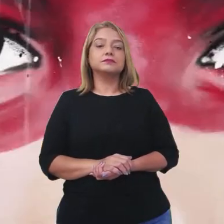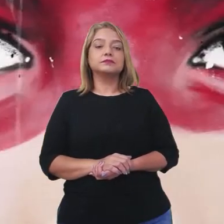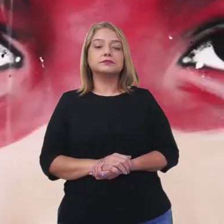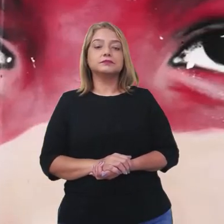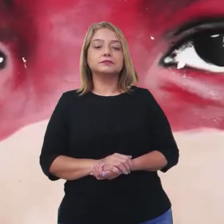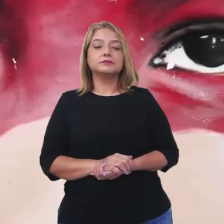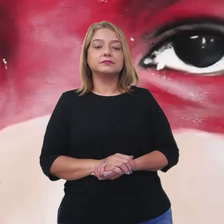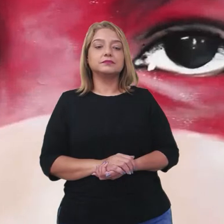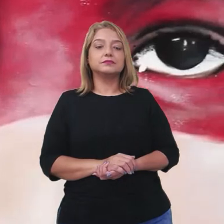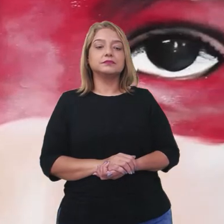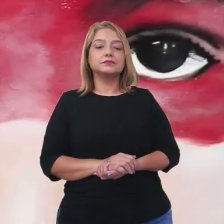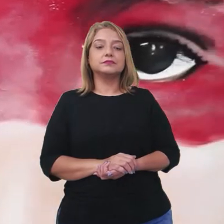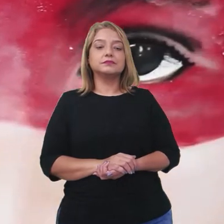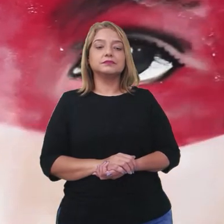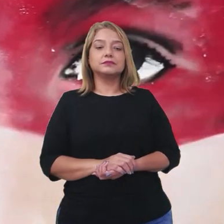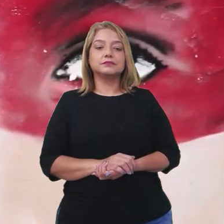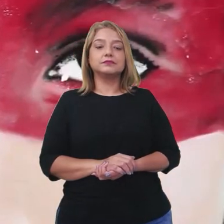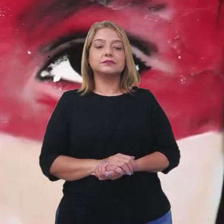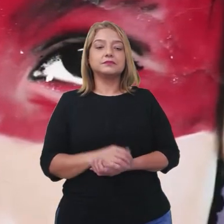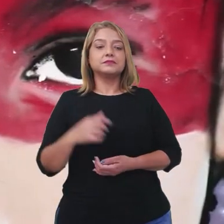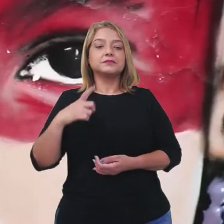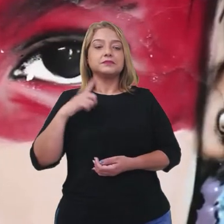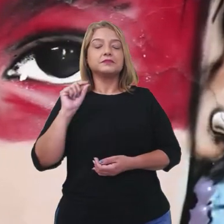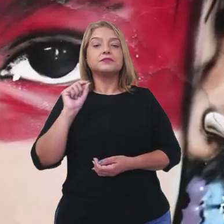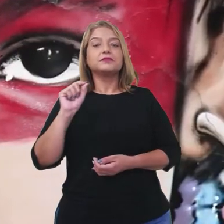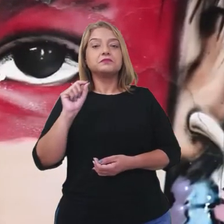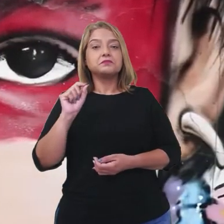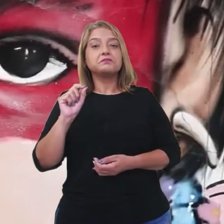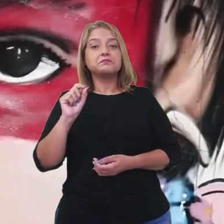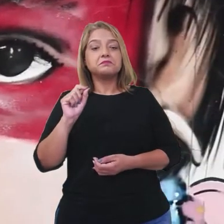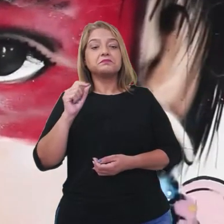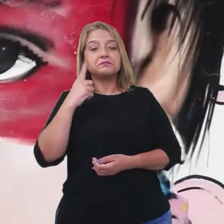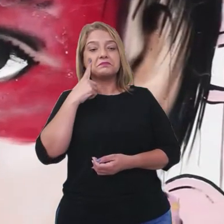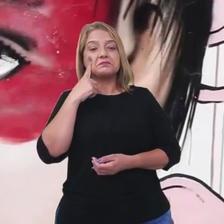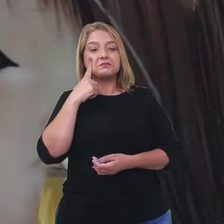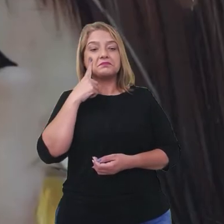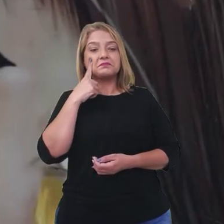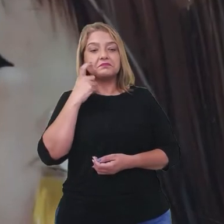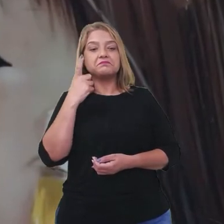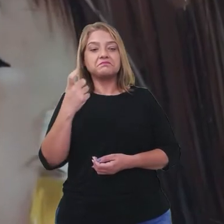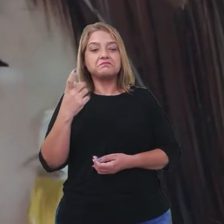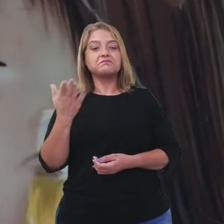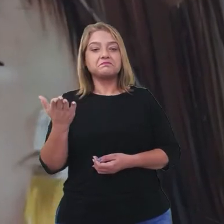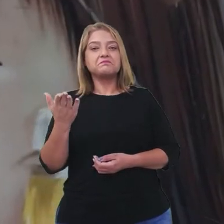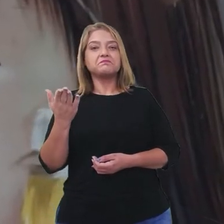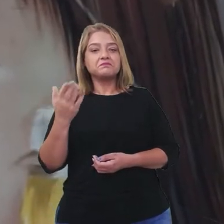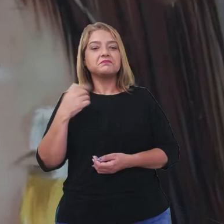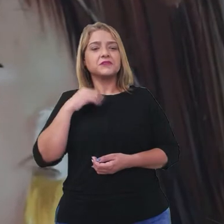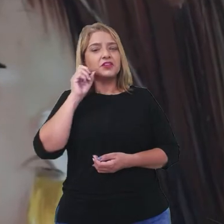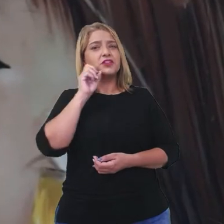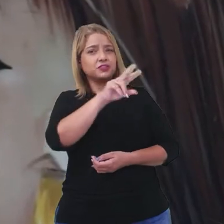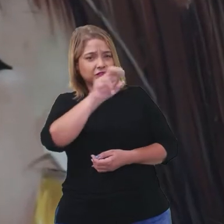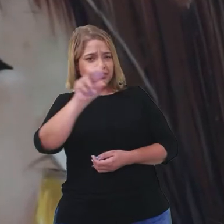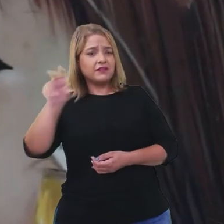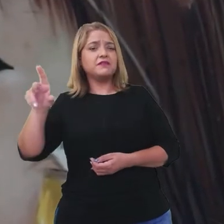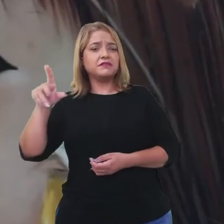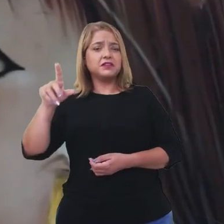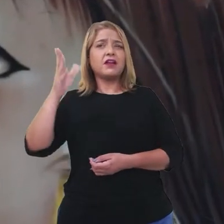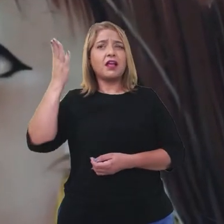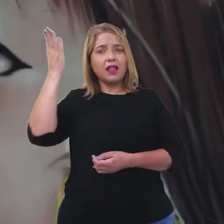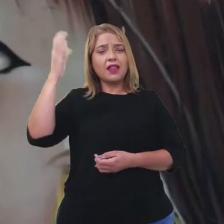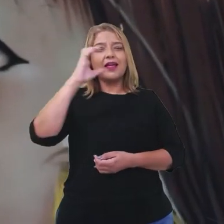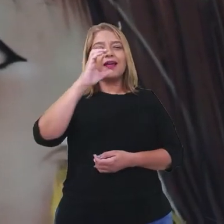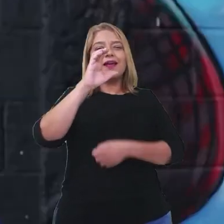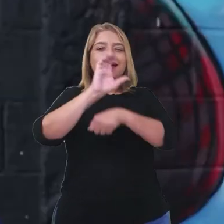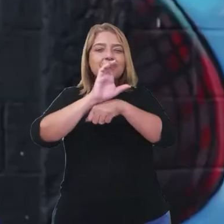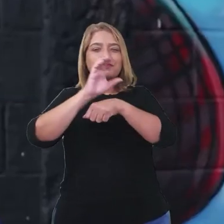Não, não, não tem ideia. Não tem ideia? Não, é muito. Já pintei em alguns lugares, no